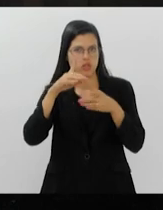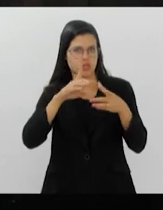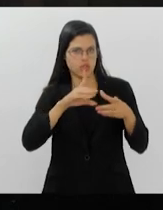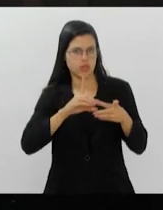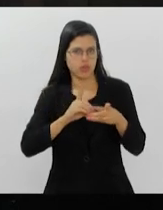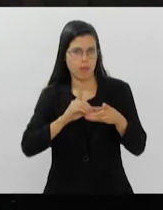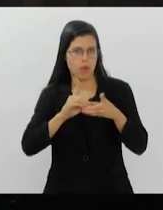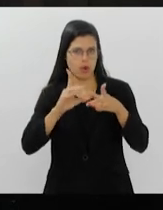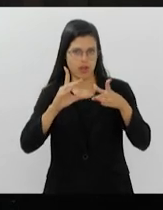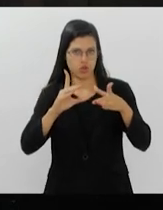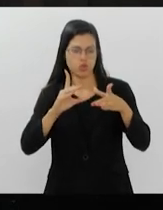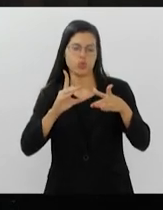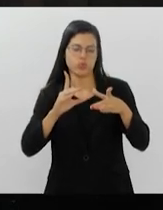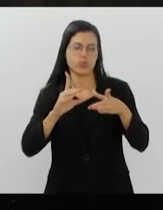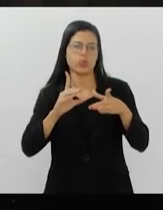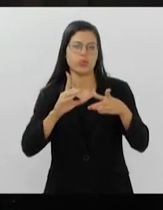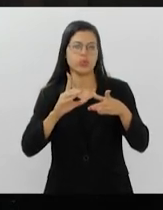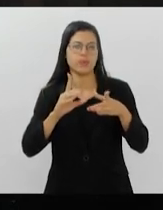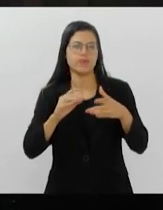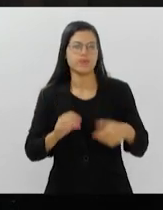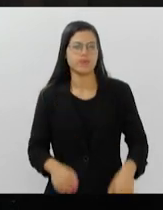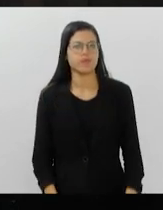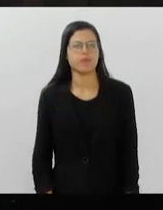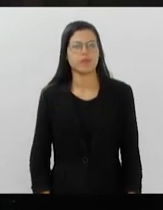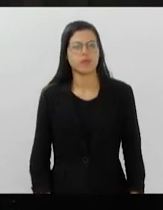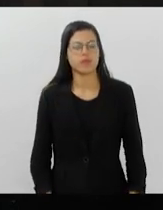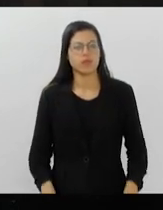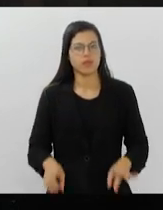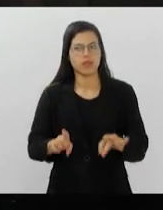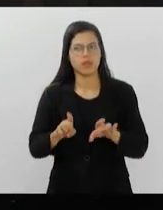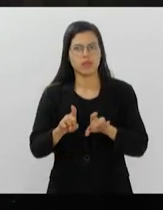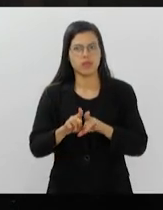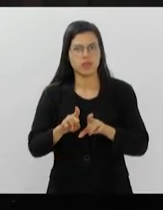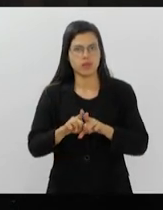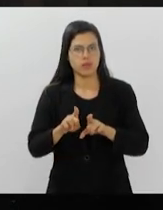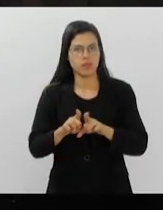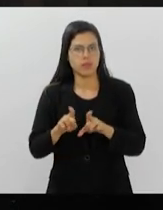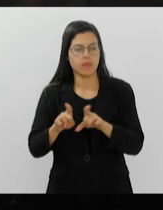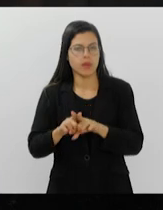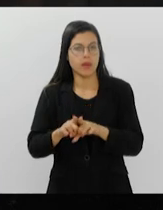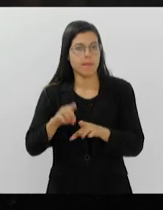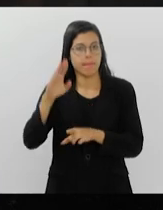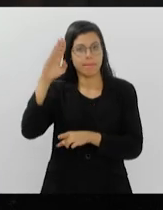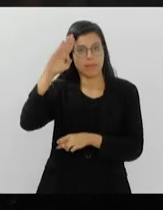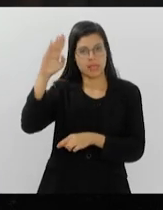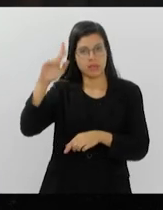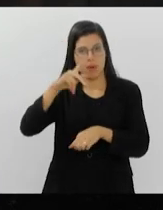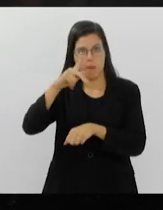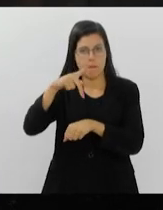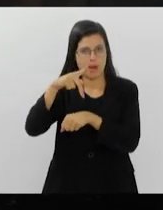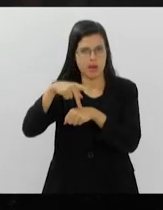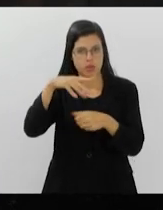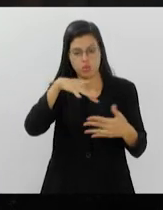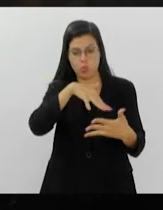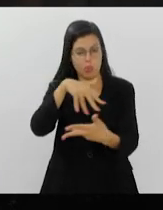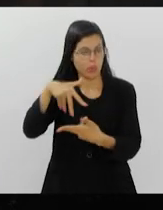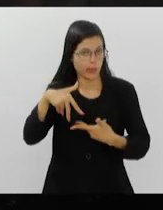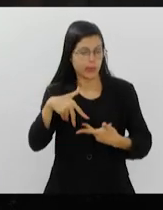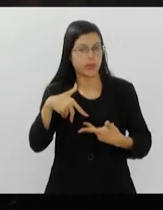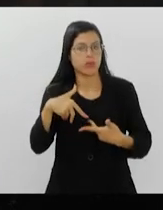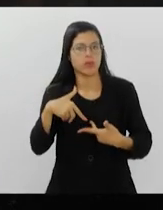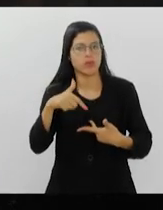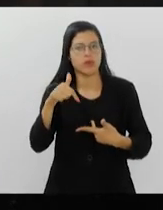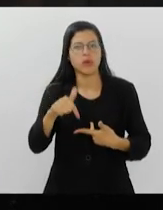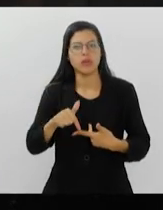e considerada numa das maiores potências mundiais, essas